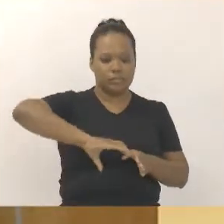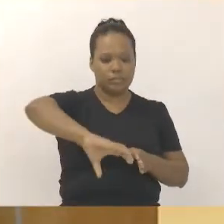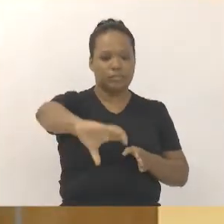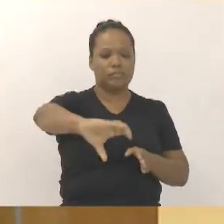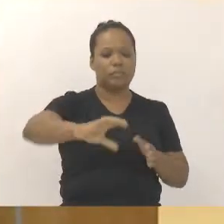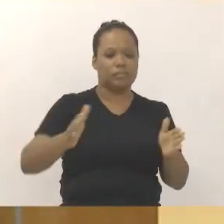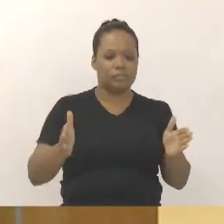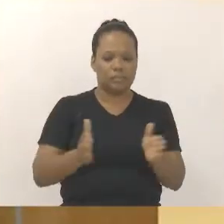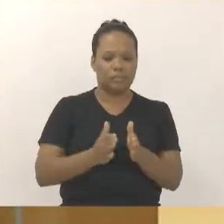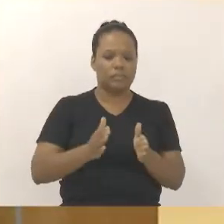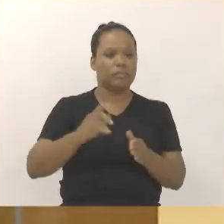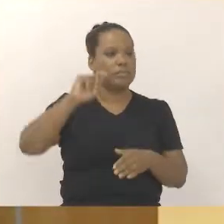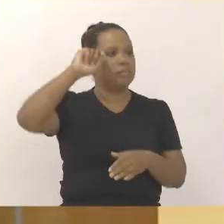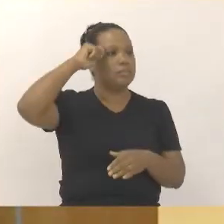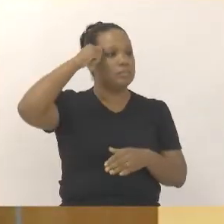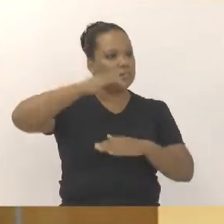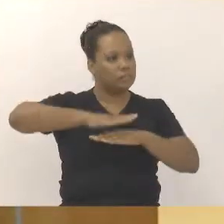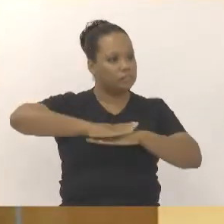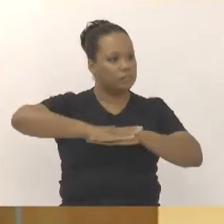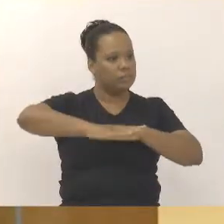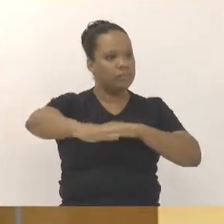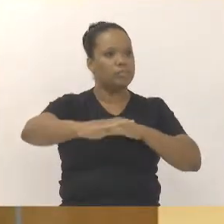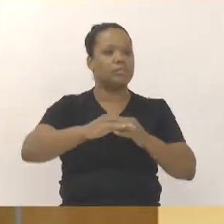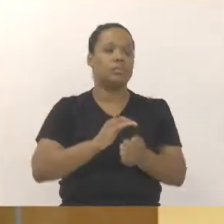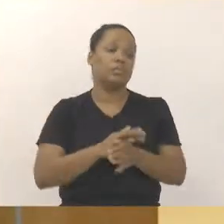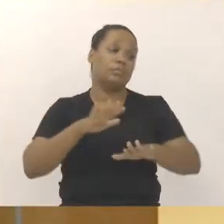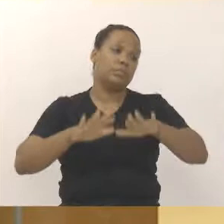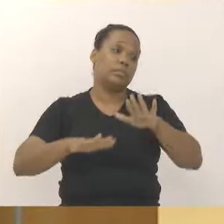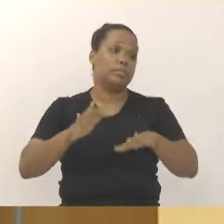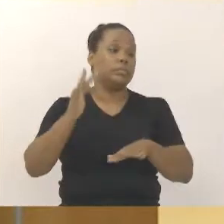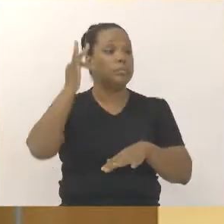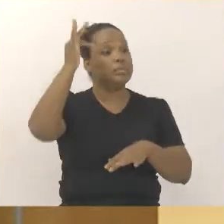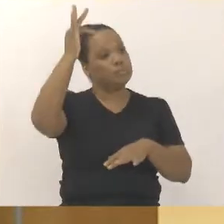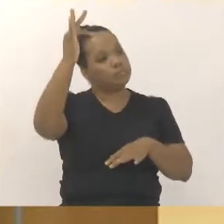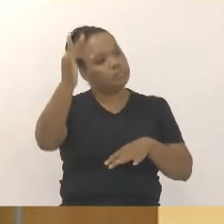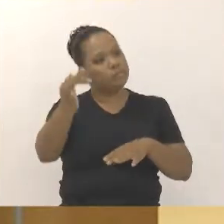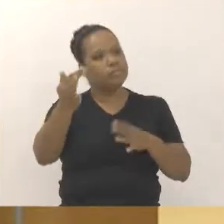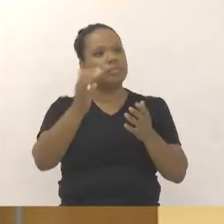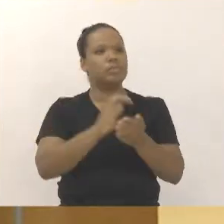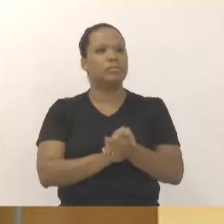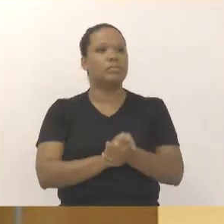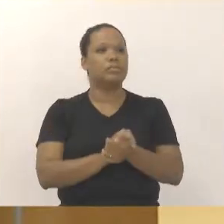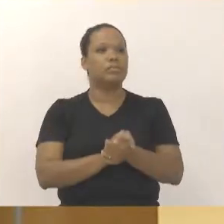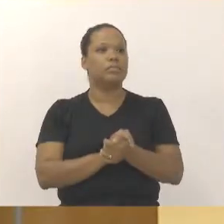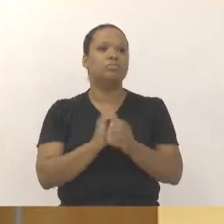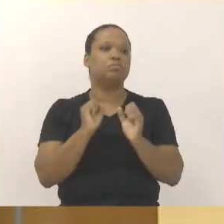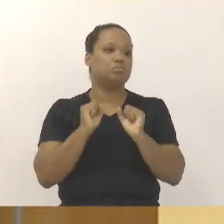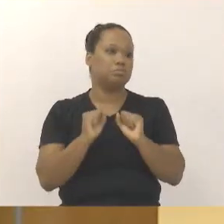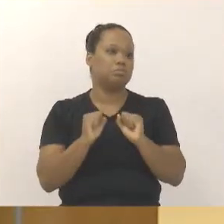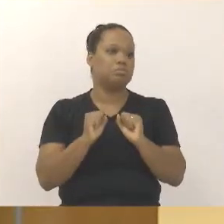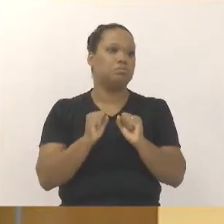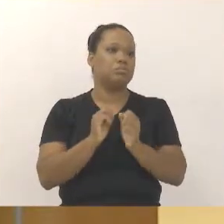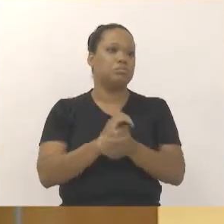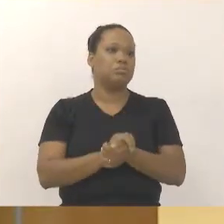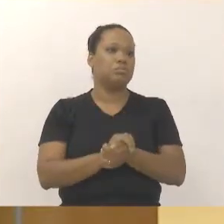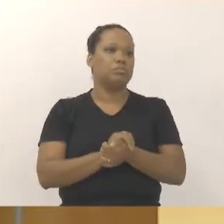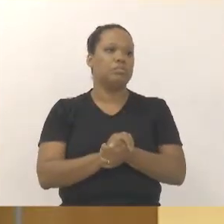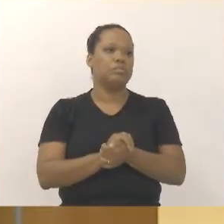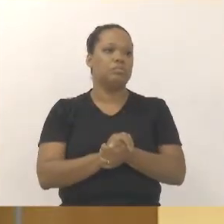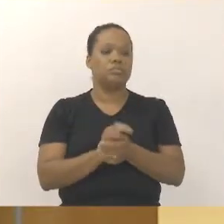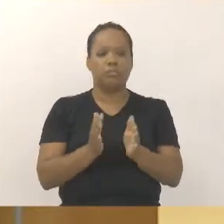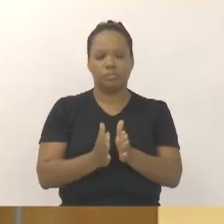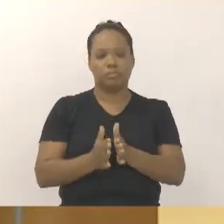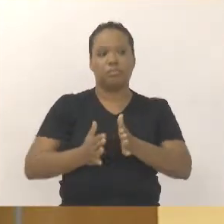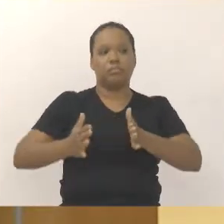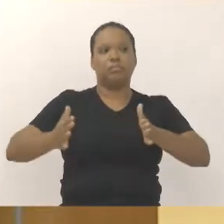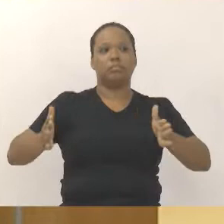estreito. Mas nada impede que amanhã ou depois o município também possa ampliar isso